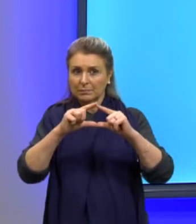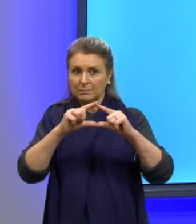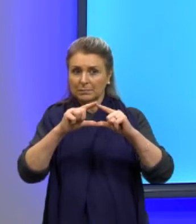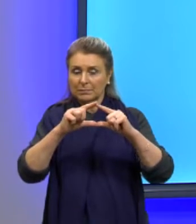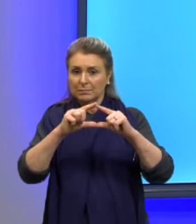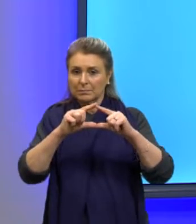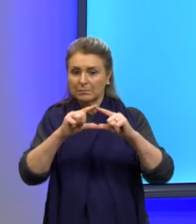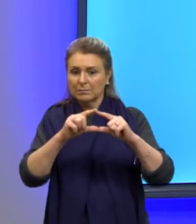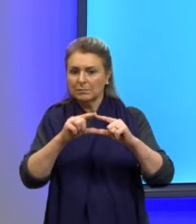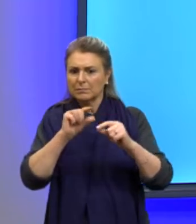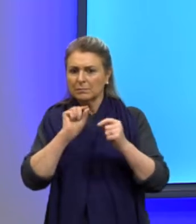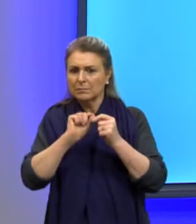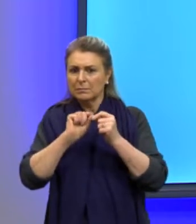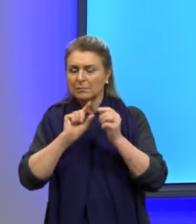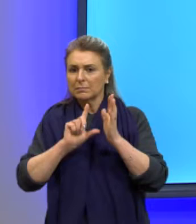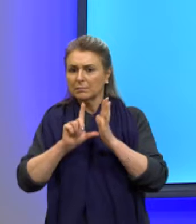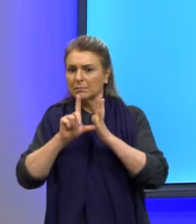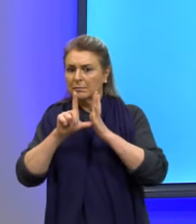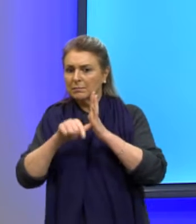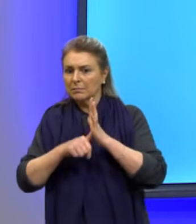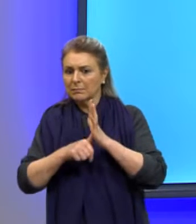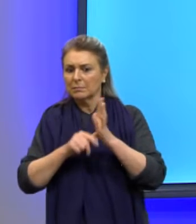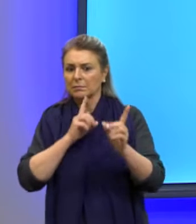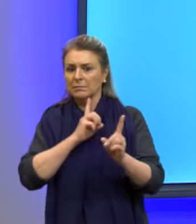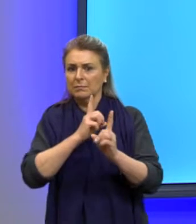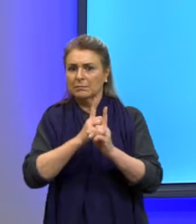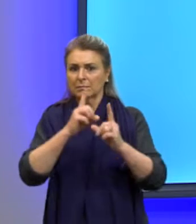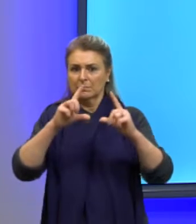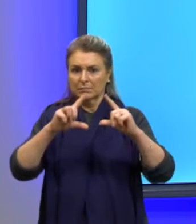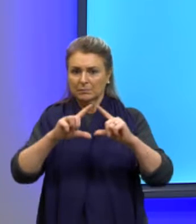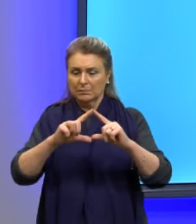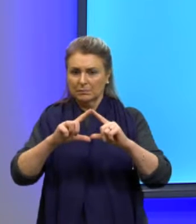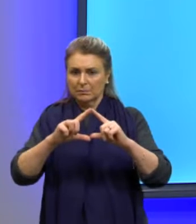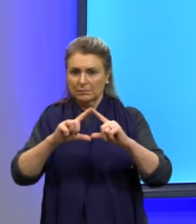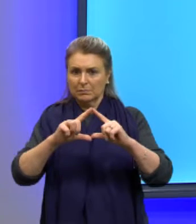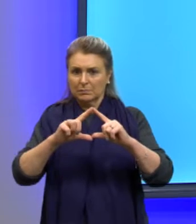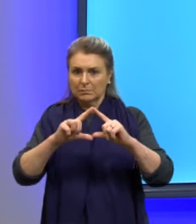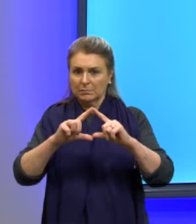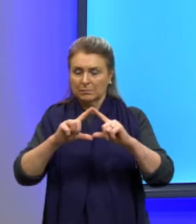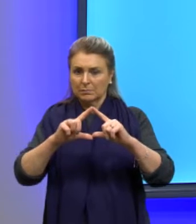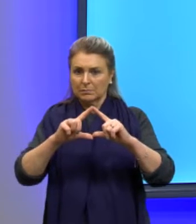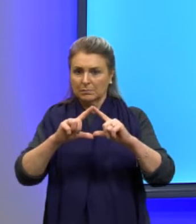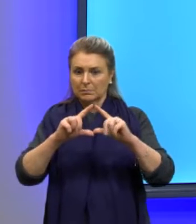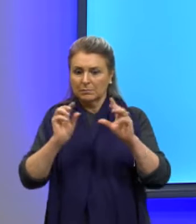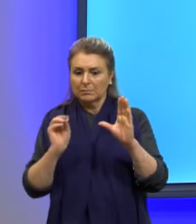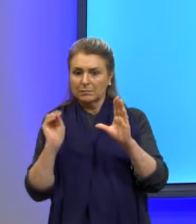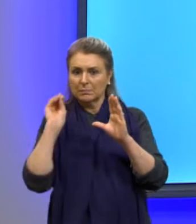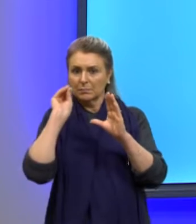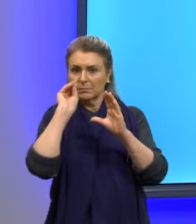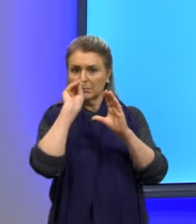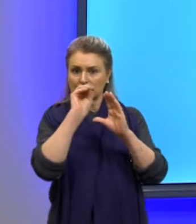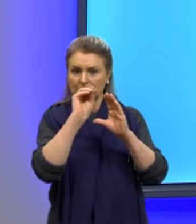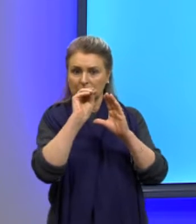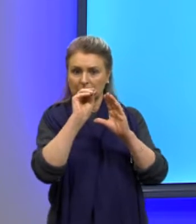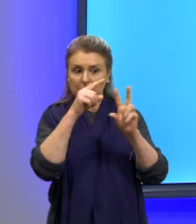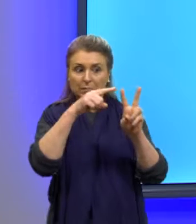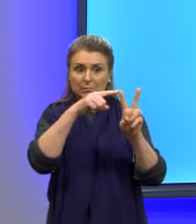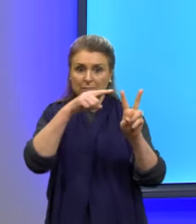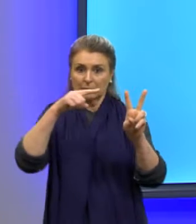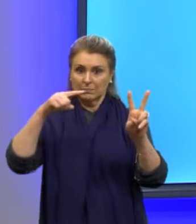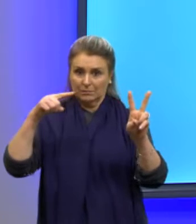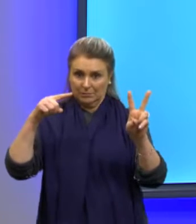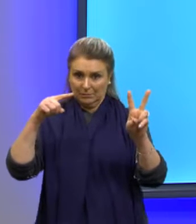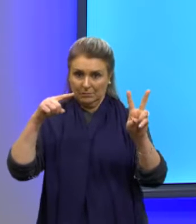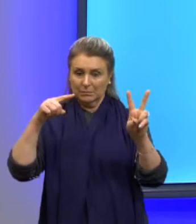e o que eu faço a partir do delta. Ou seja, coloca dentro lá da fórmula de Bhaskara os